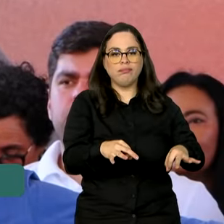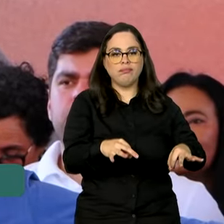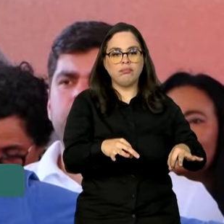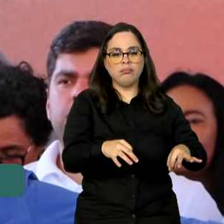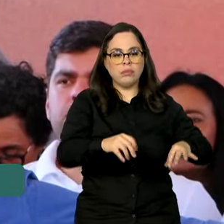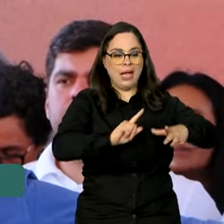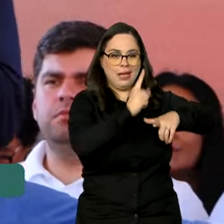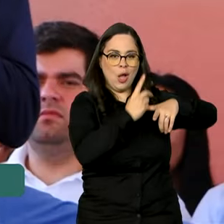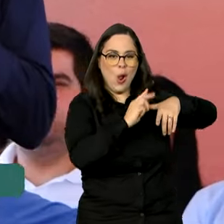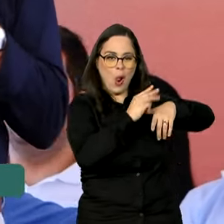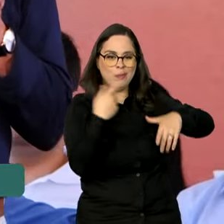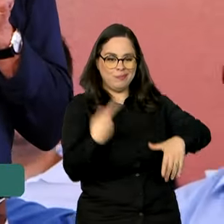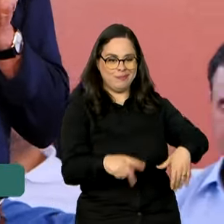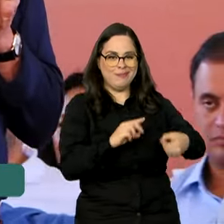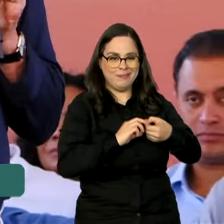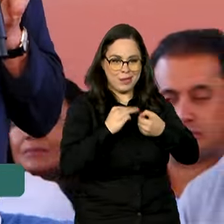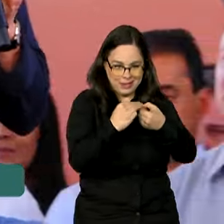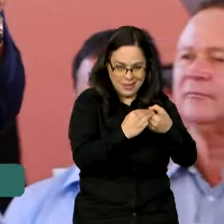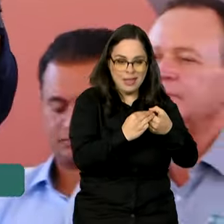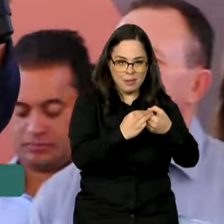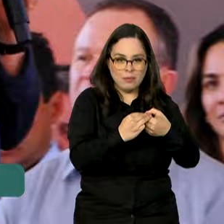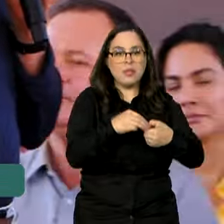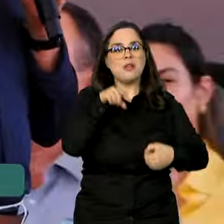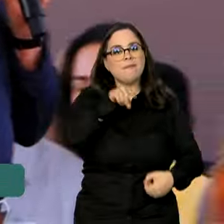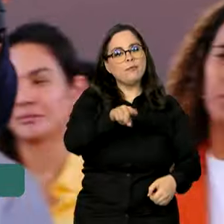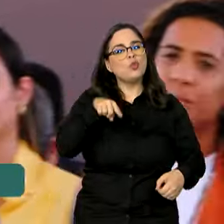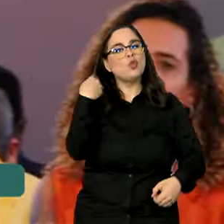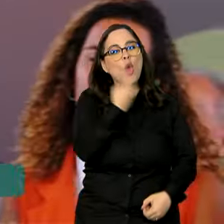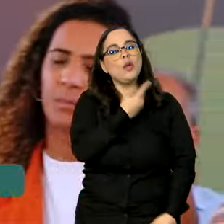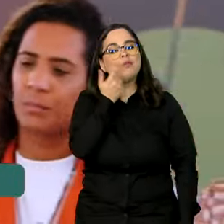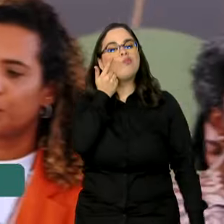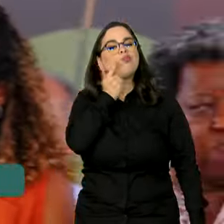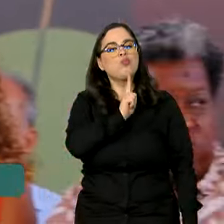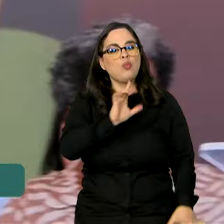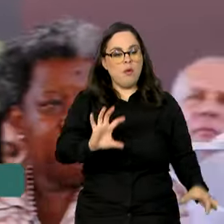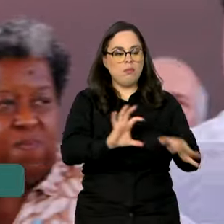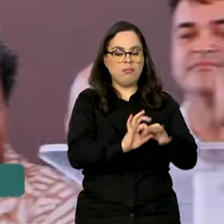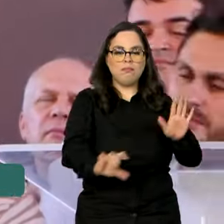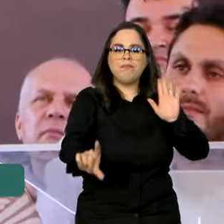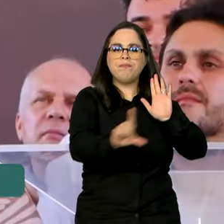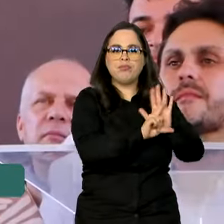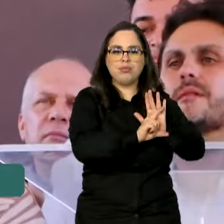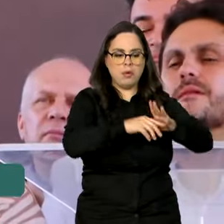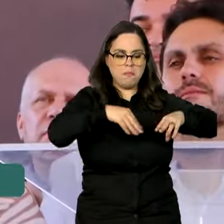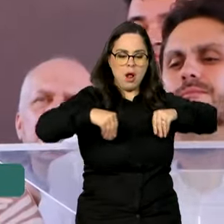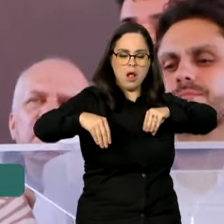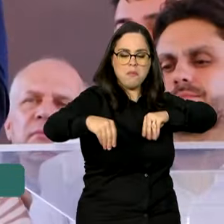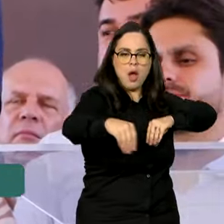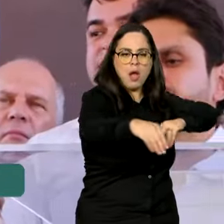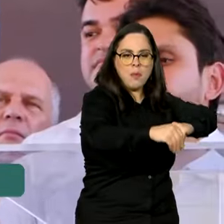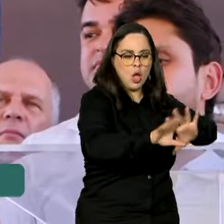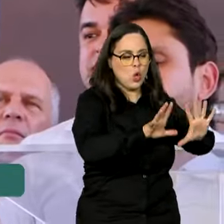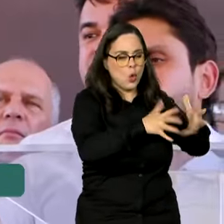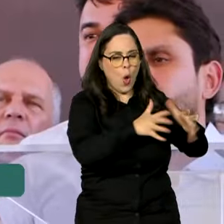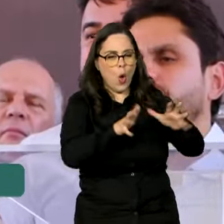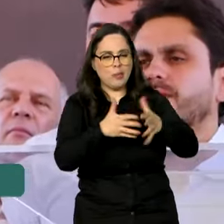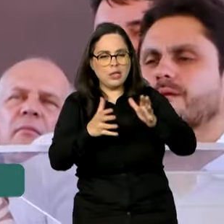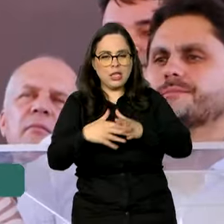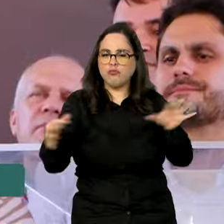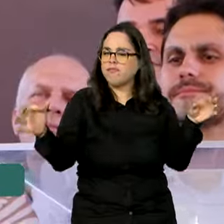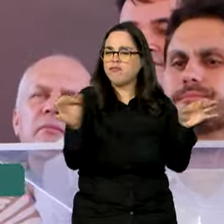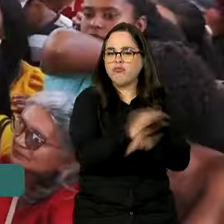quilombo de Alcântara, agora que nós conseguimos legalizar as centenas de comunidades,